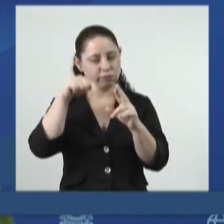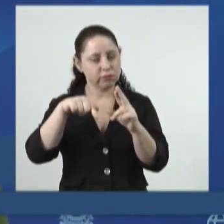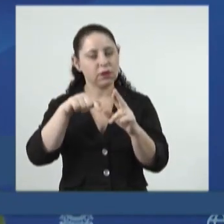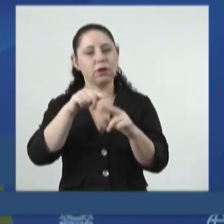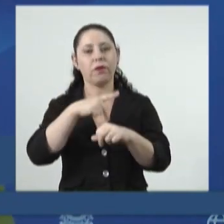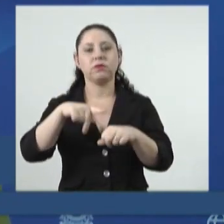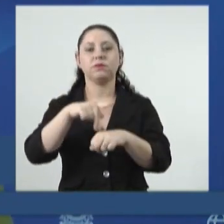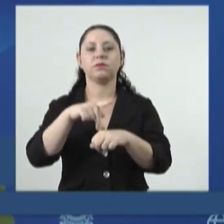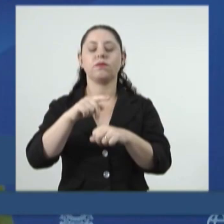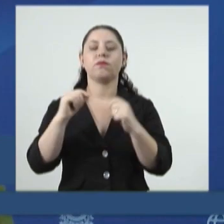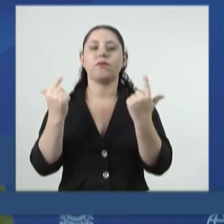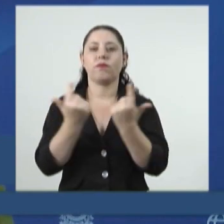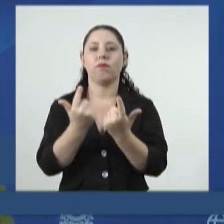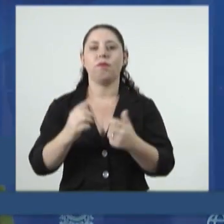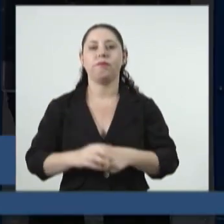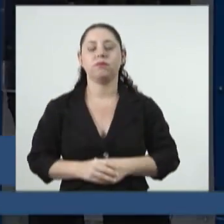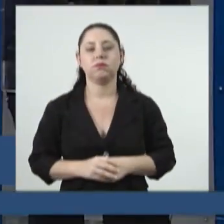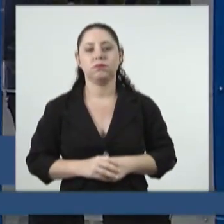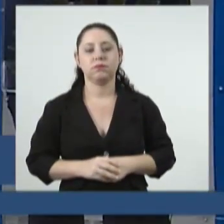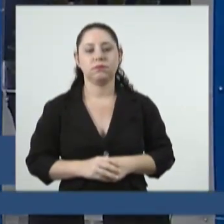no parlamento no Mato Grosso do Sul.